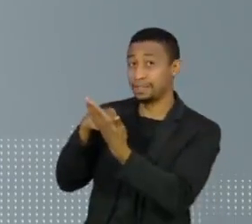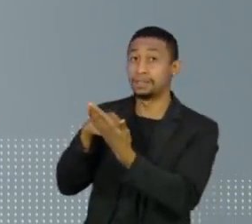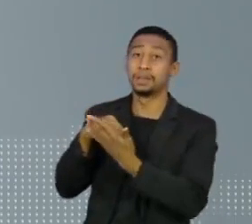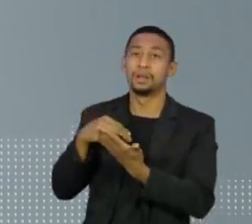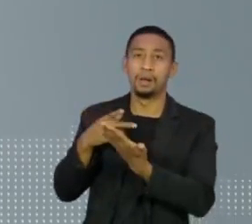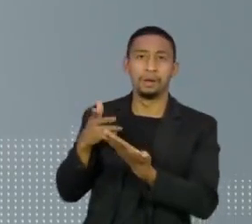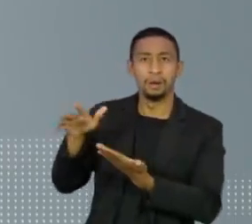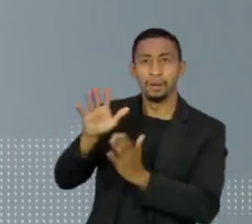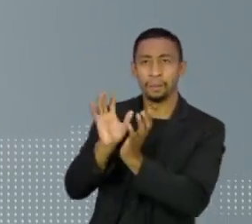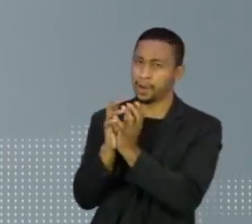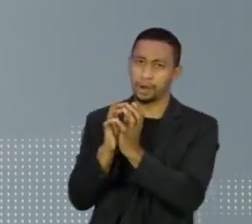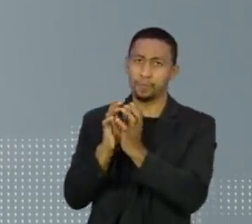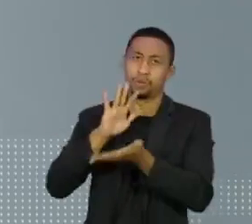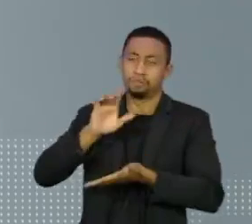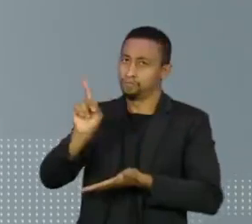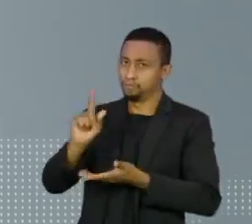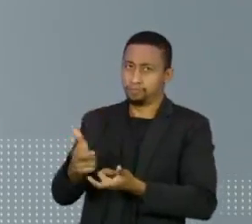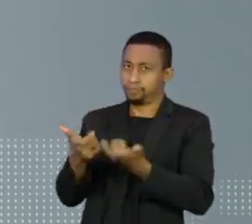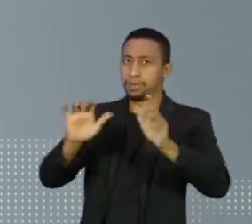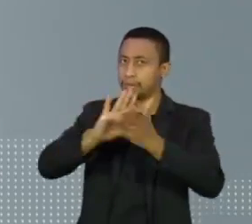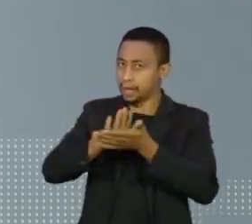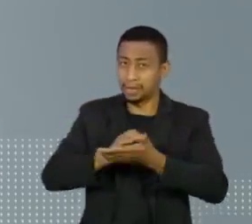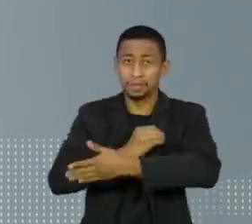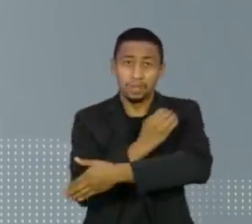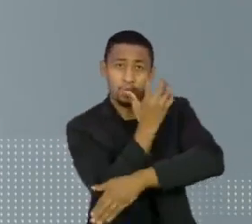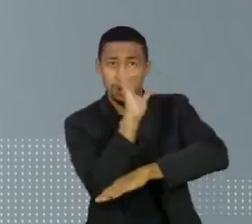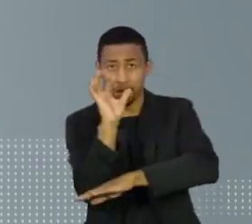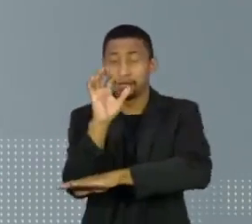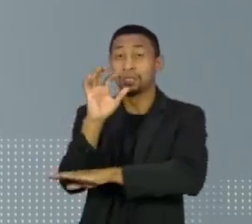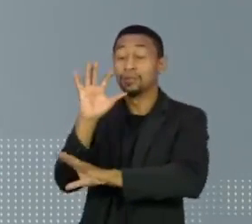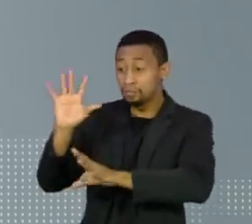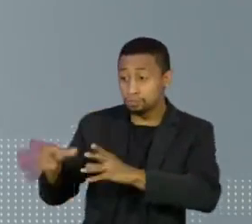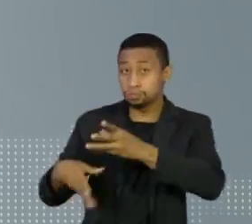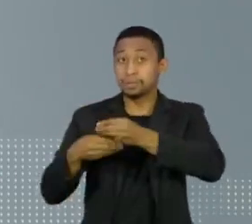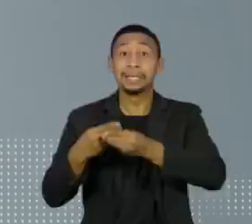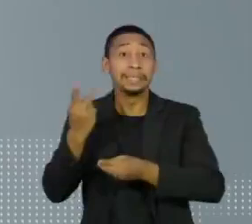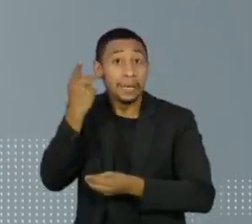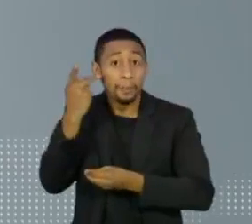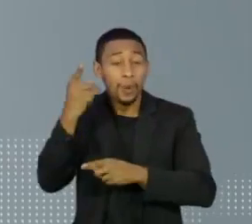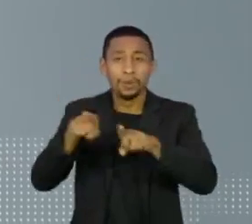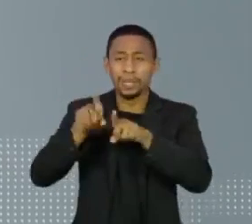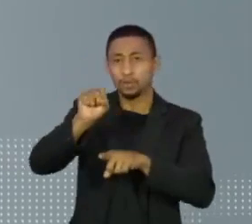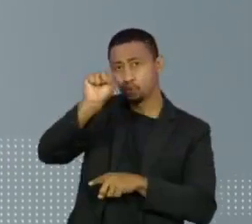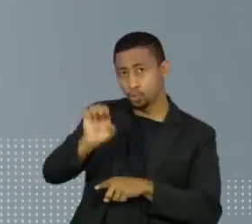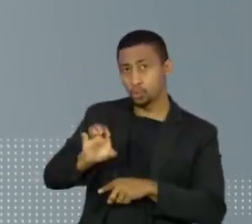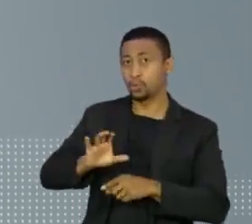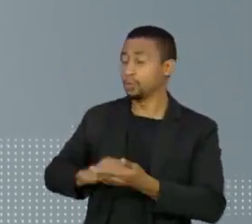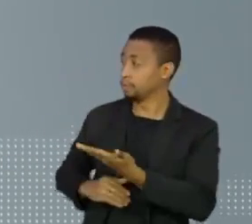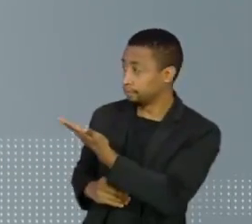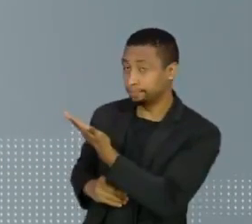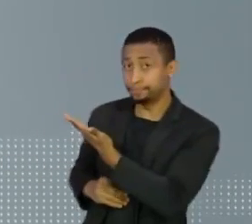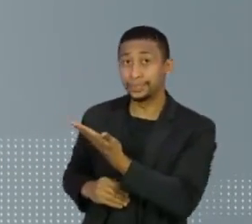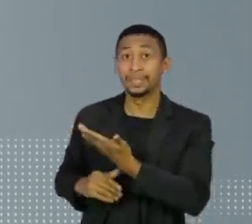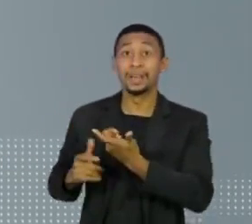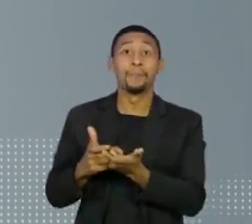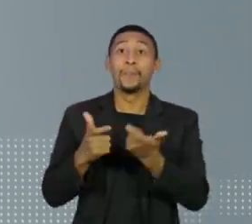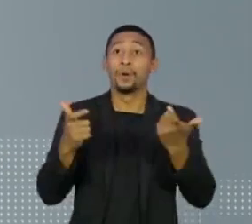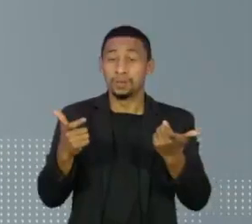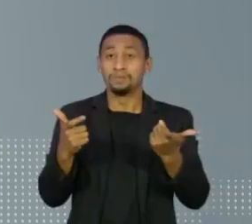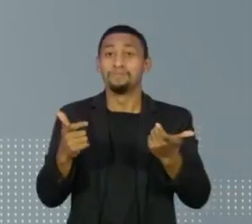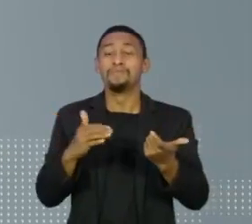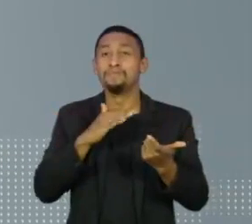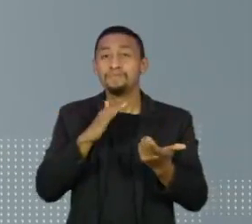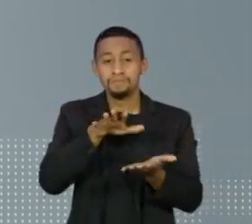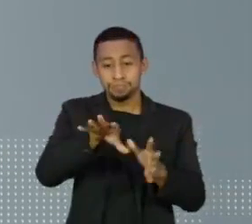Pernambuco, todo o Centro-Oeste, além do estado de São Paulo e toda a região sul. A média de casos cresce no